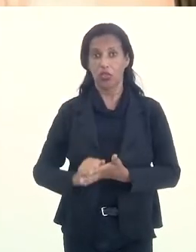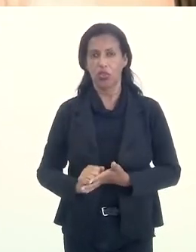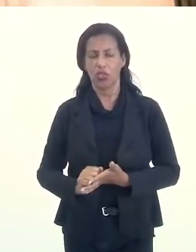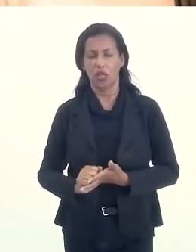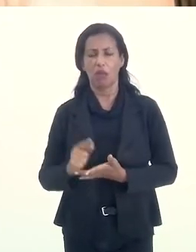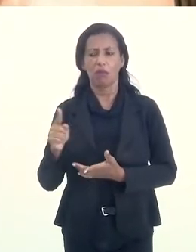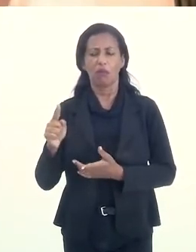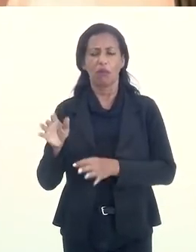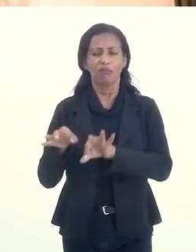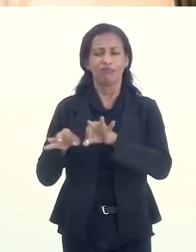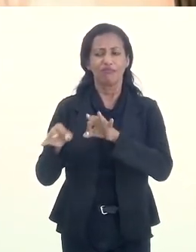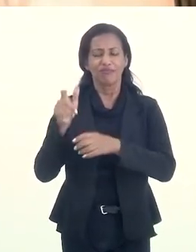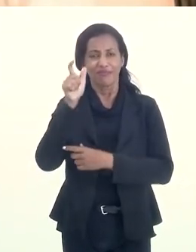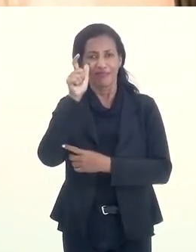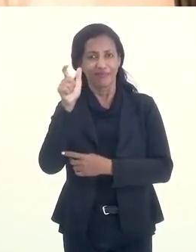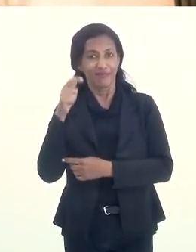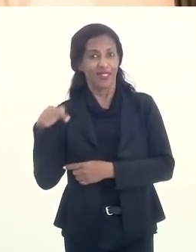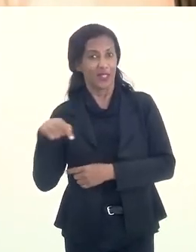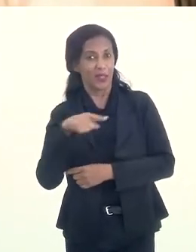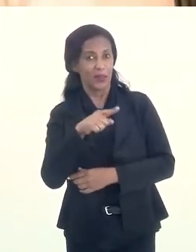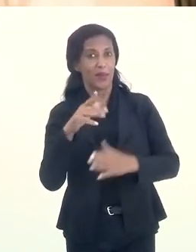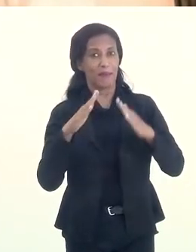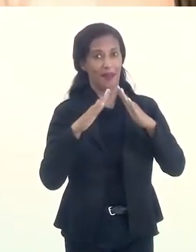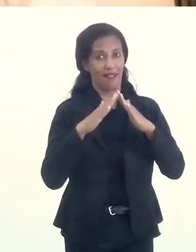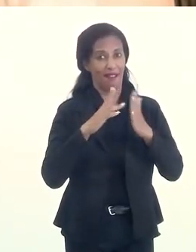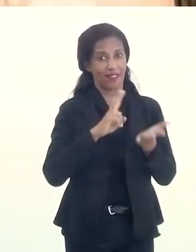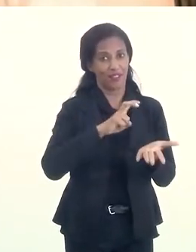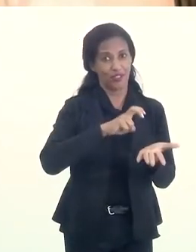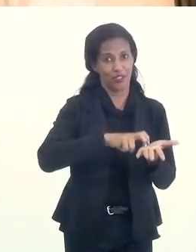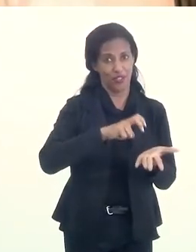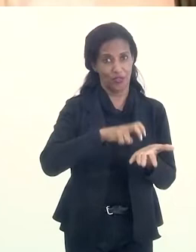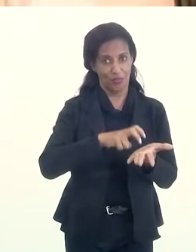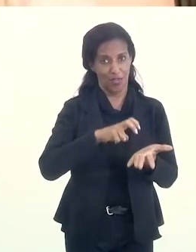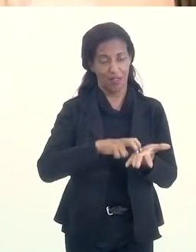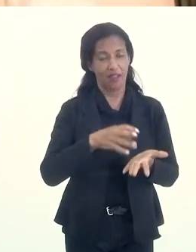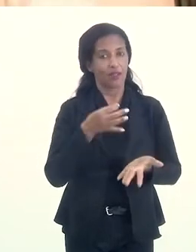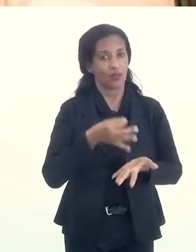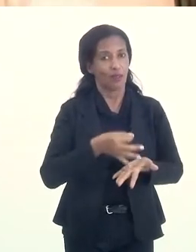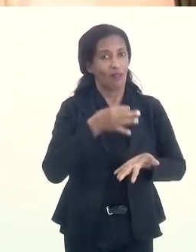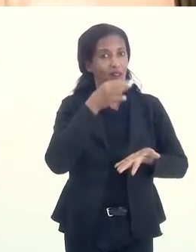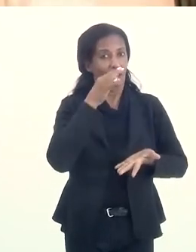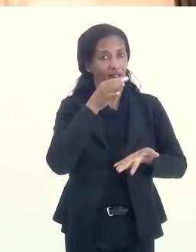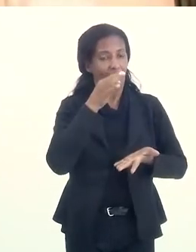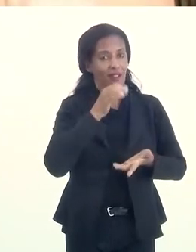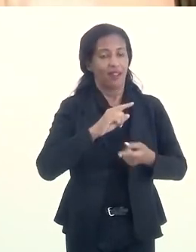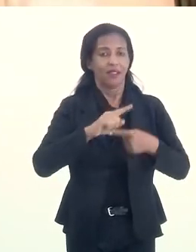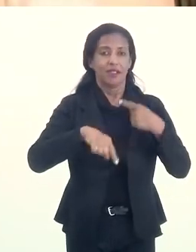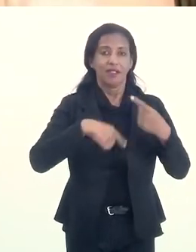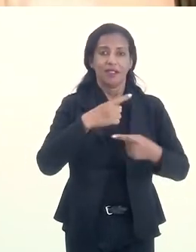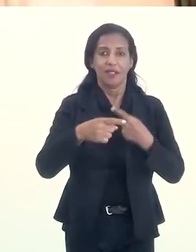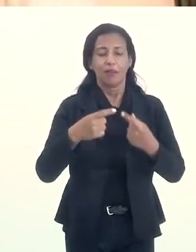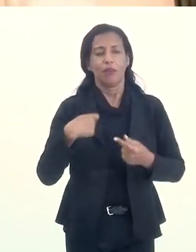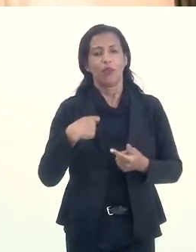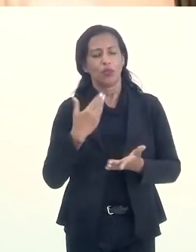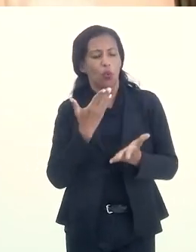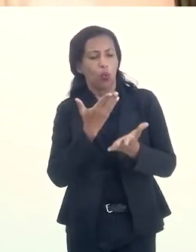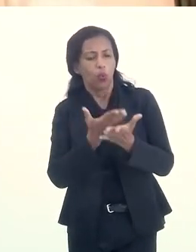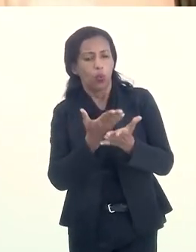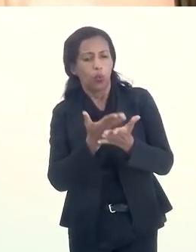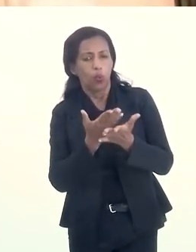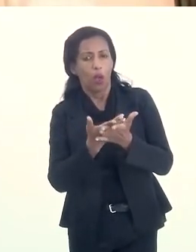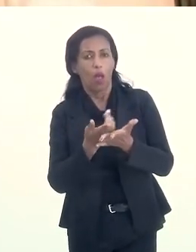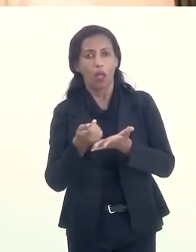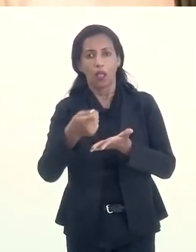sistema muito interessante. Eu ia para a casa dela de manhã, tomava café, depois eu fazia os meus